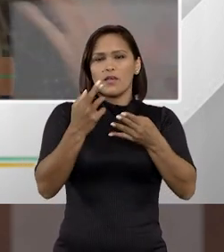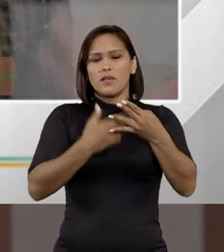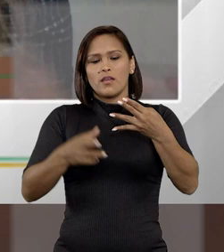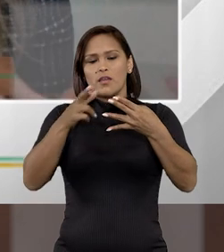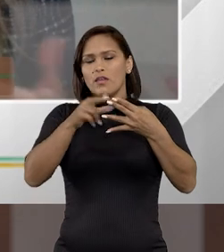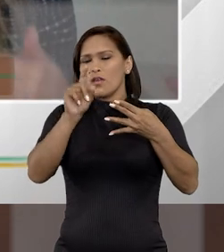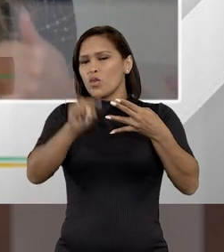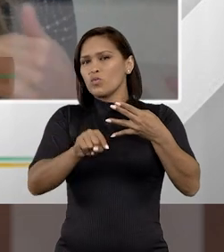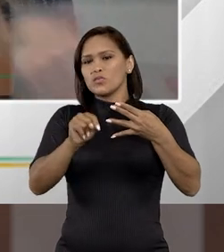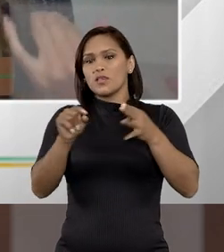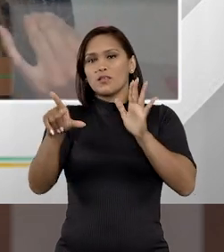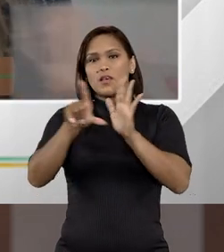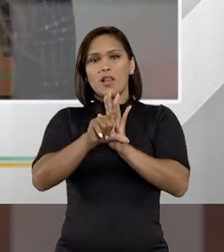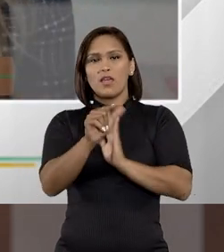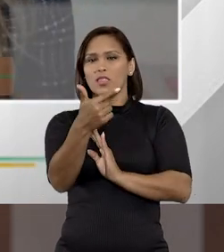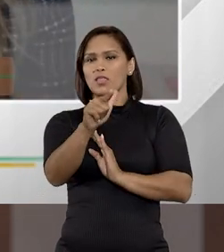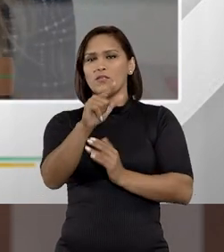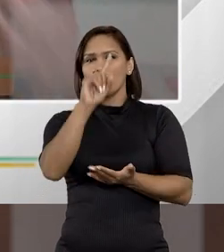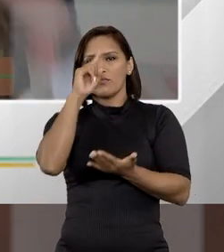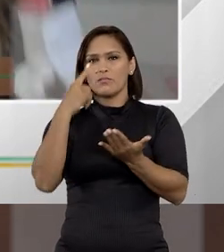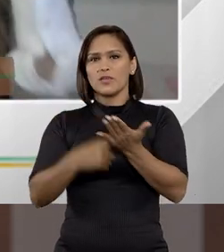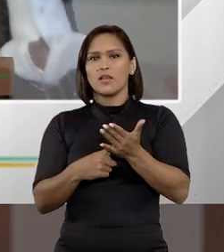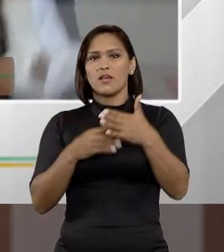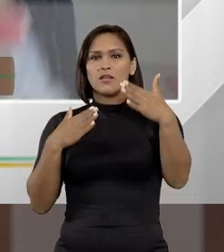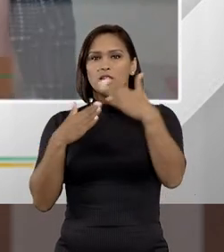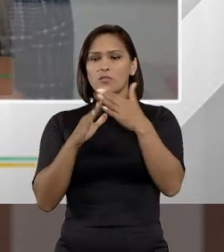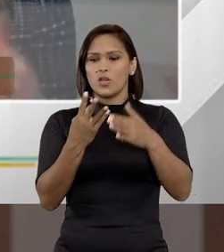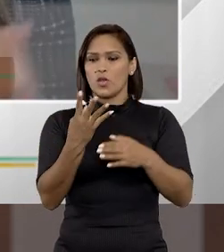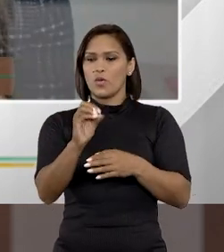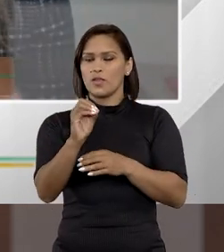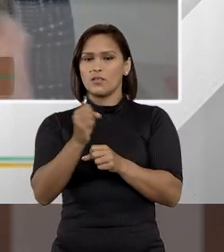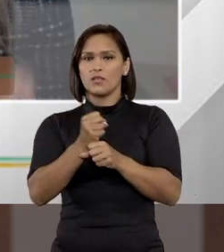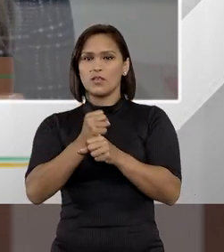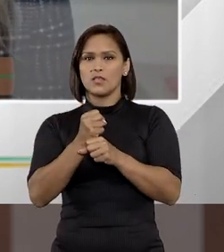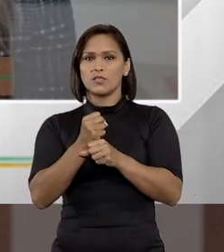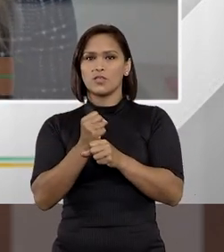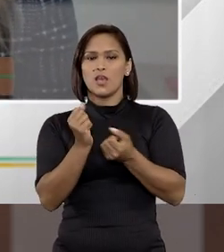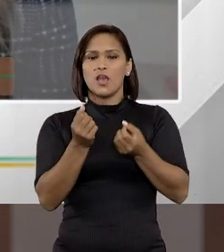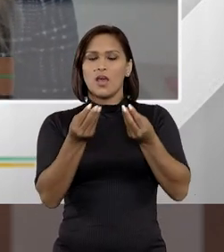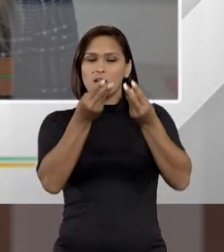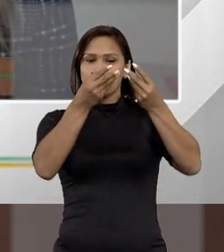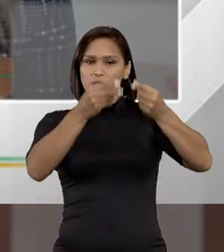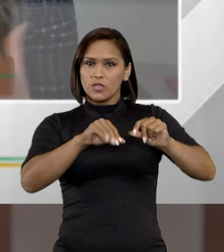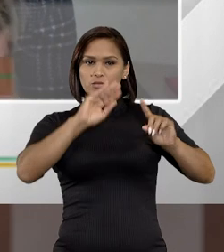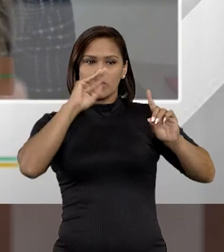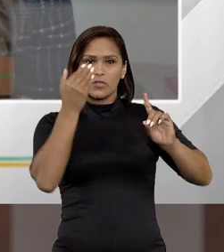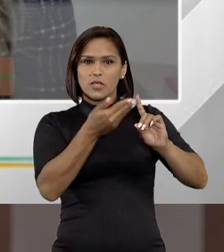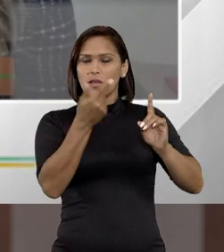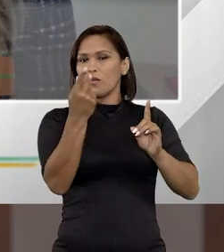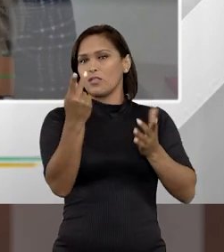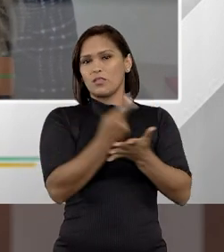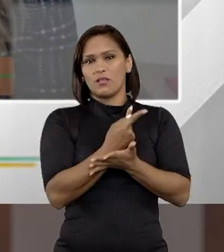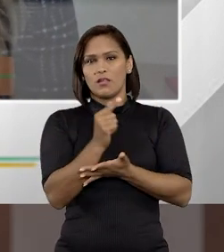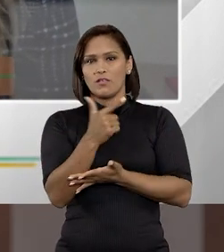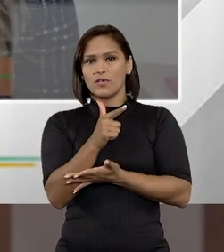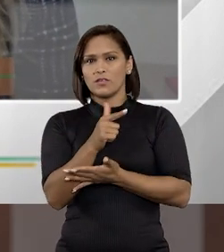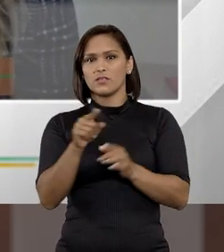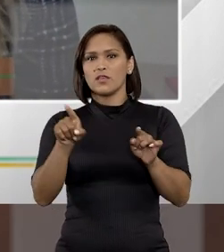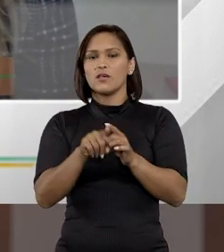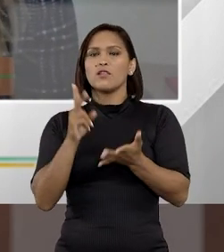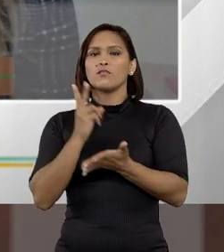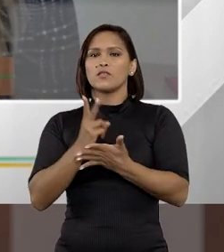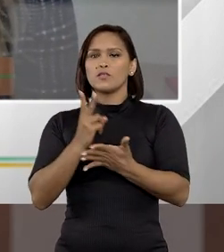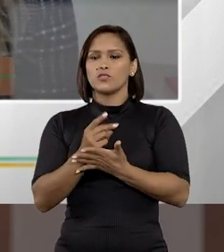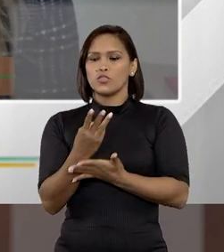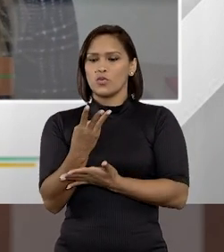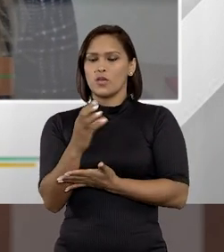em recurso e tudo mais, essa lei não vai se aplicar. Essa limitação nova de 40 anos, ela é prejudicial ao acusado, então ela não vai se aplicar. A